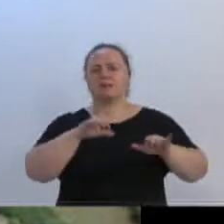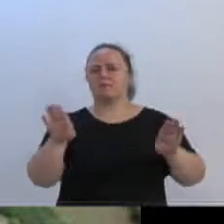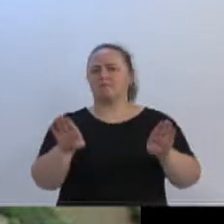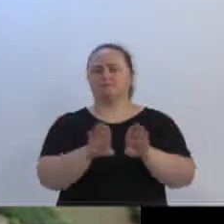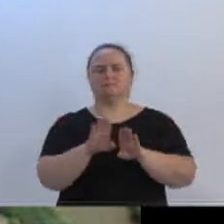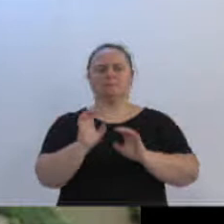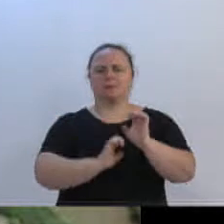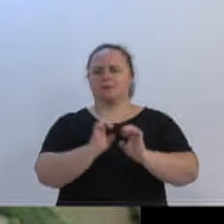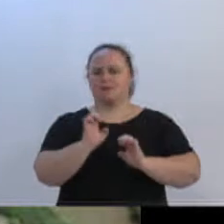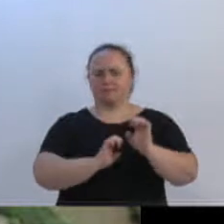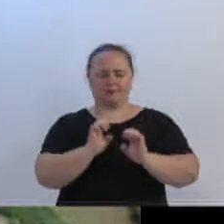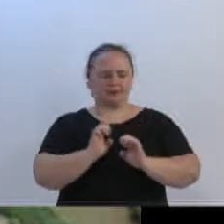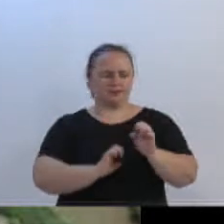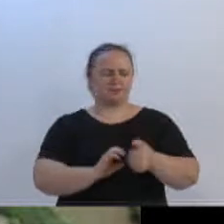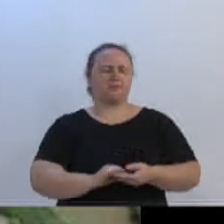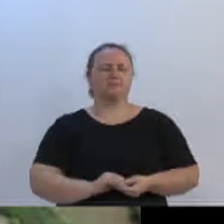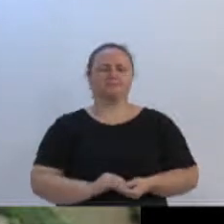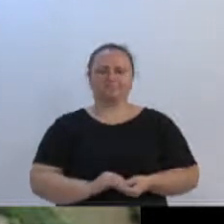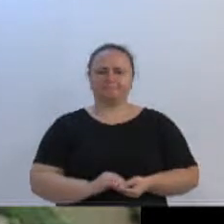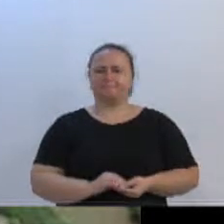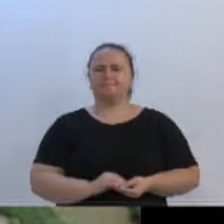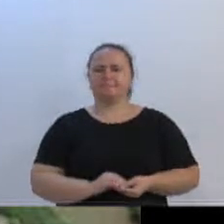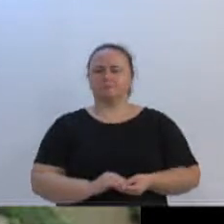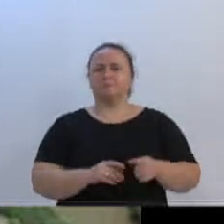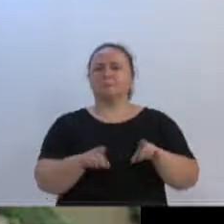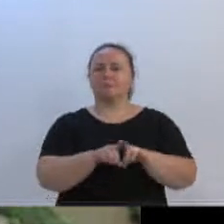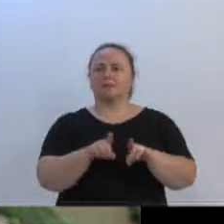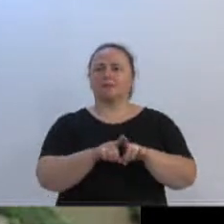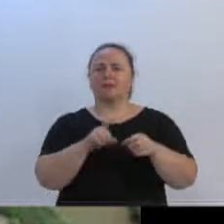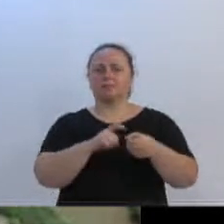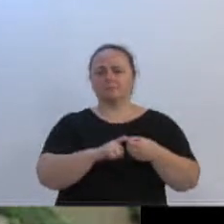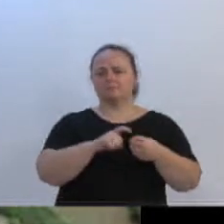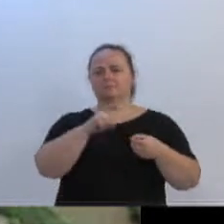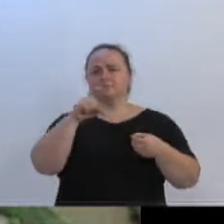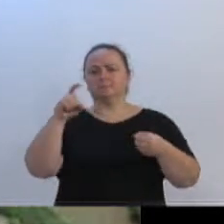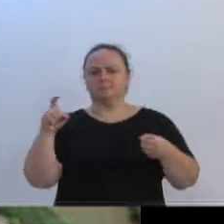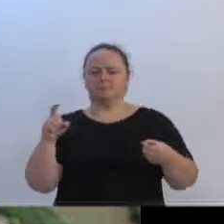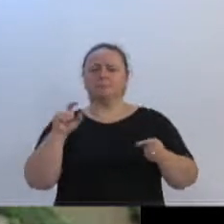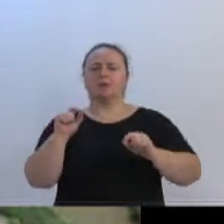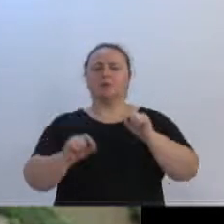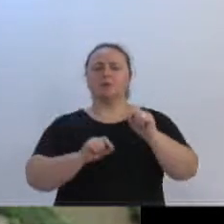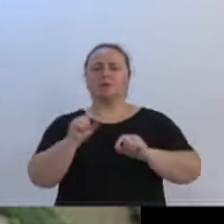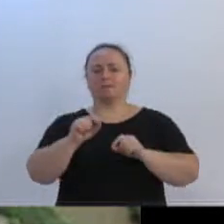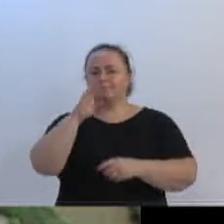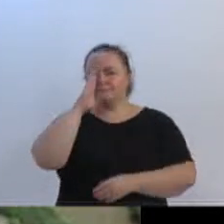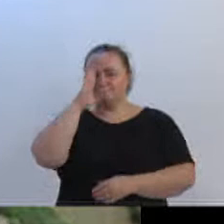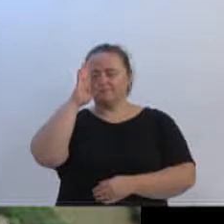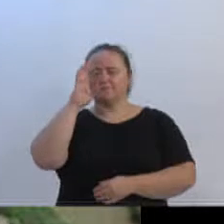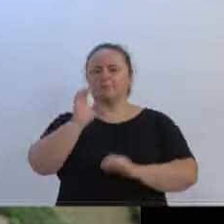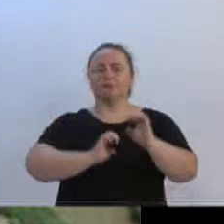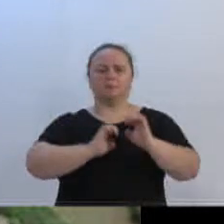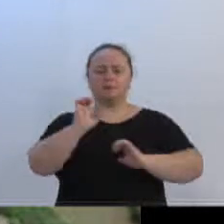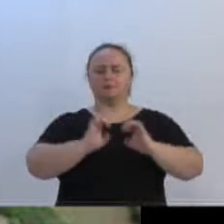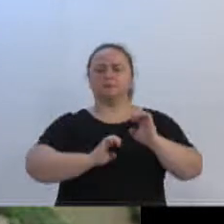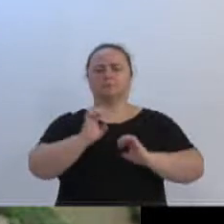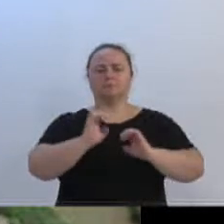E como funcionária, o processo de desligamento da Souza Cruz é uma das principais indústrias de cigarro do Brasil.